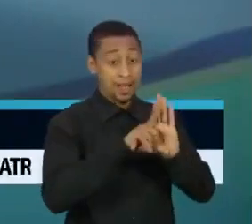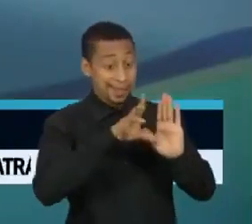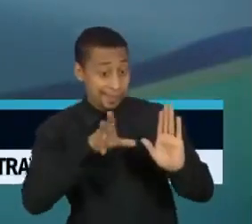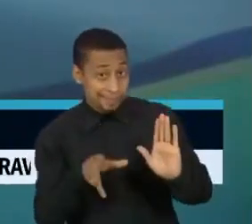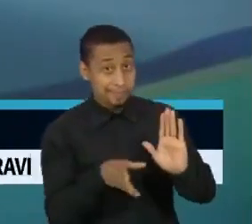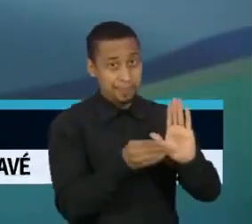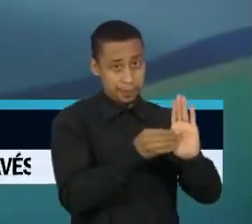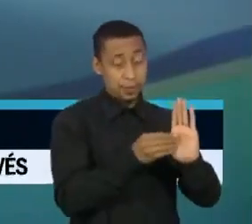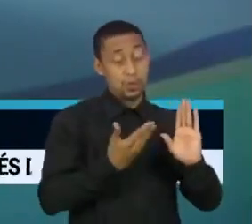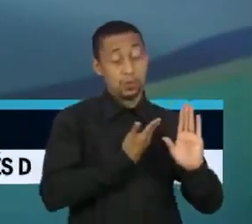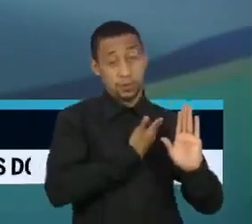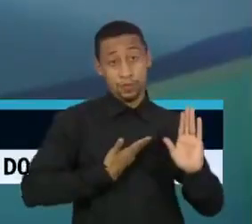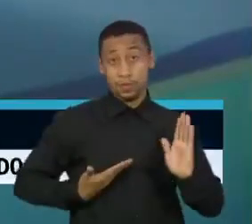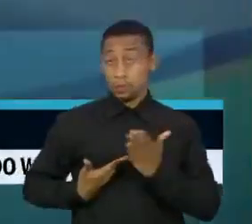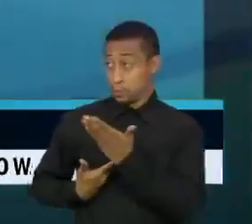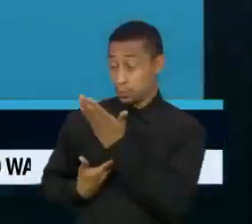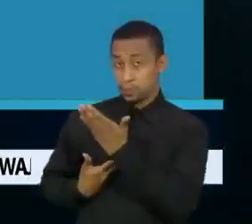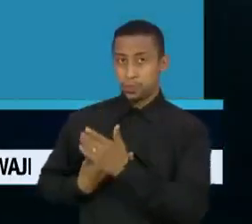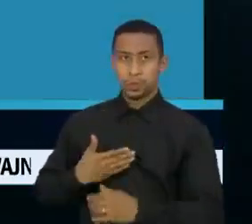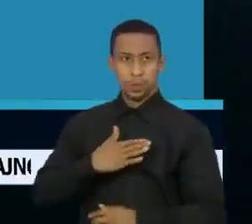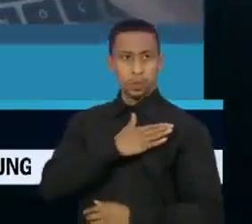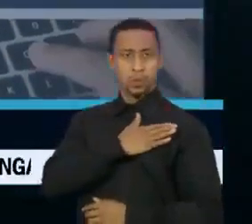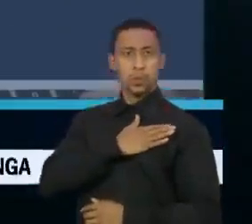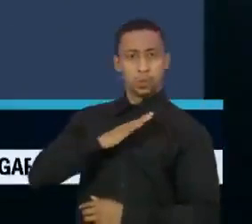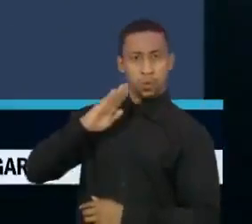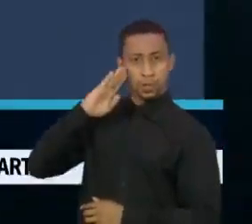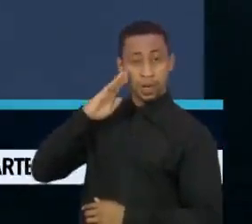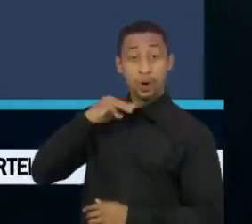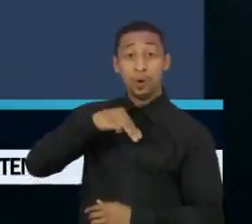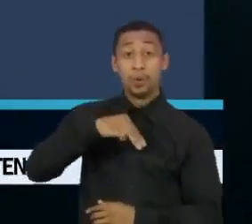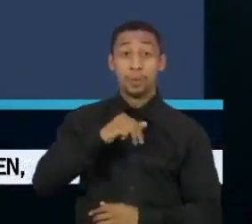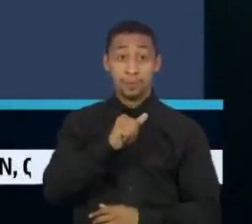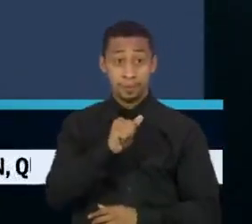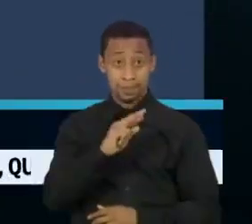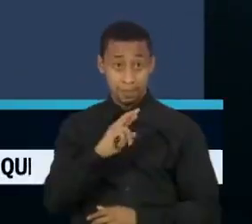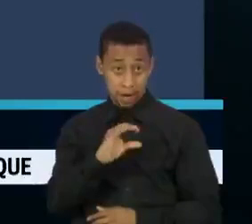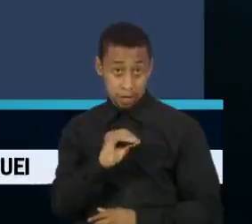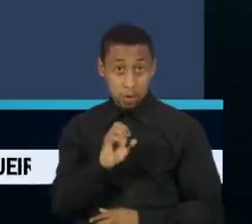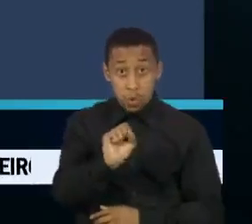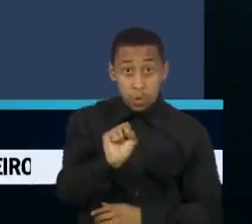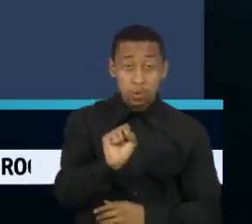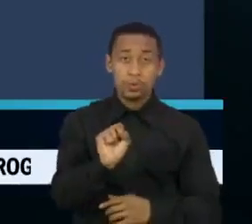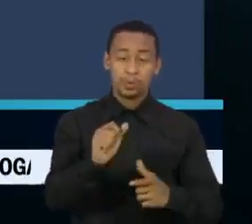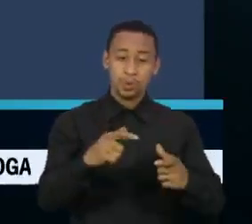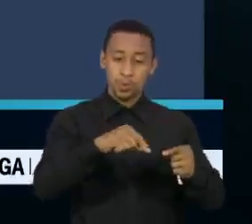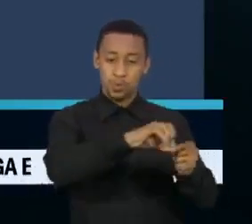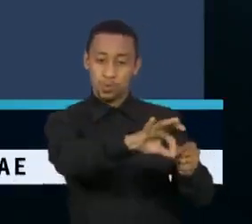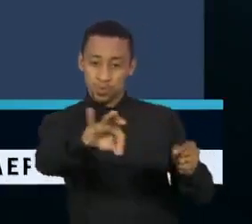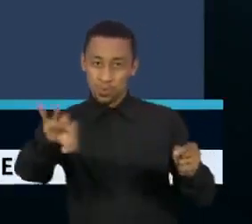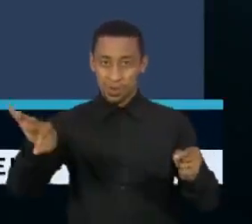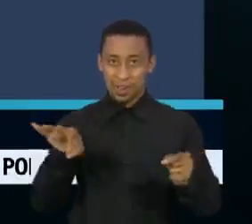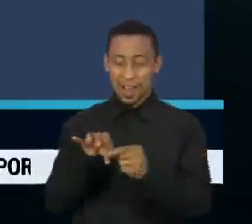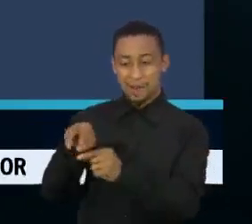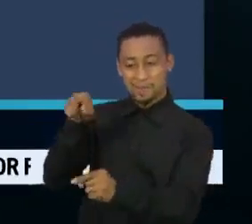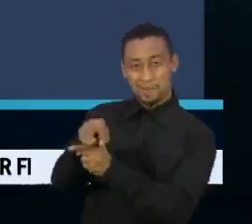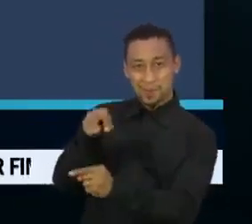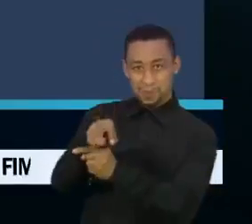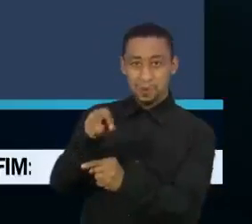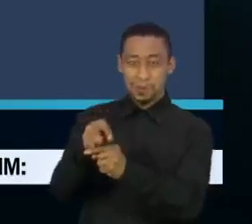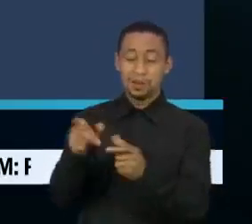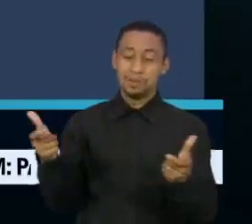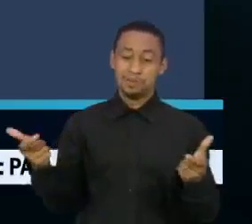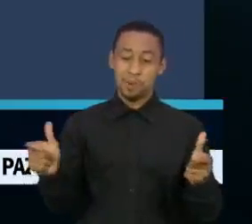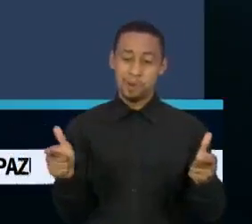sancionada pelo governador Coronel Marcos Rocha, diminui os limites da Reserva Extrativista Jaci Paraná em 88